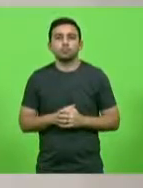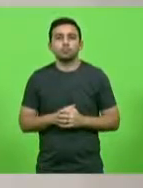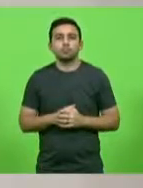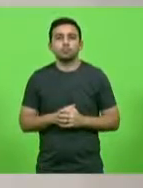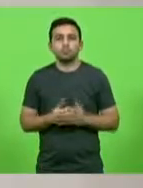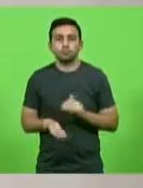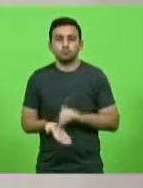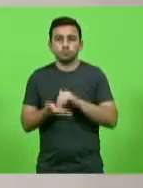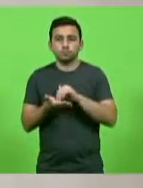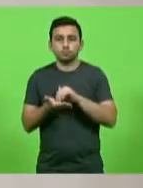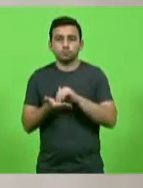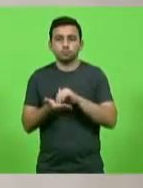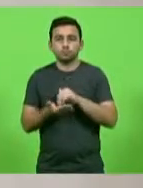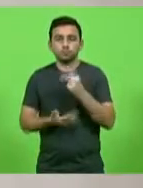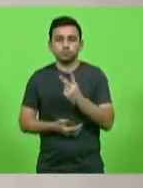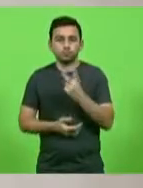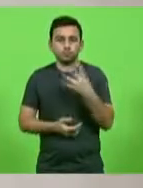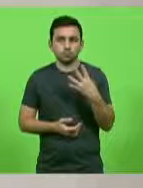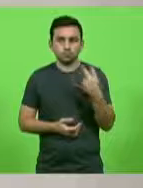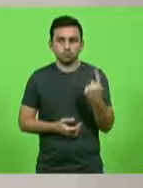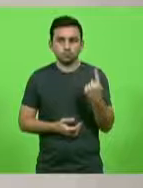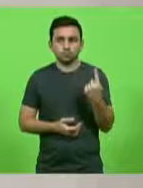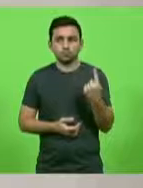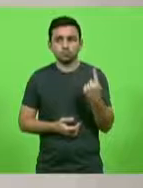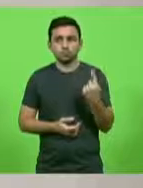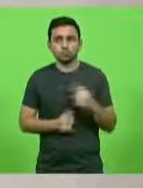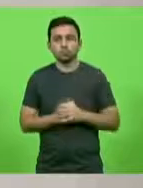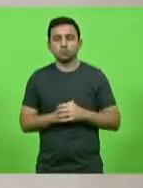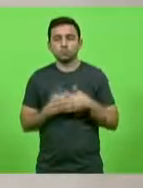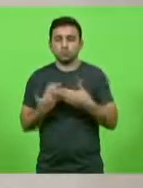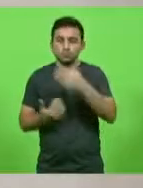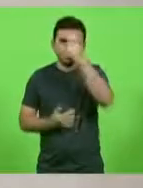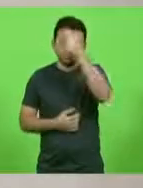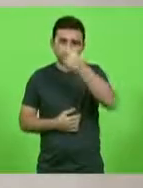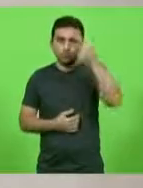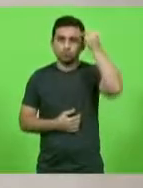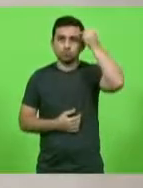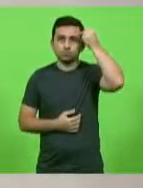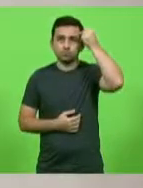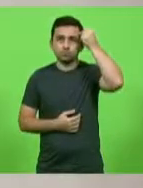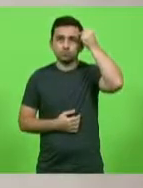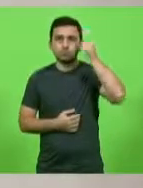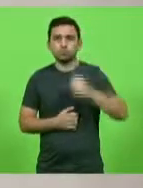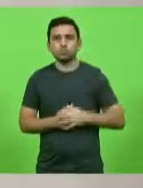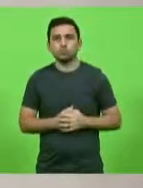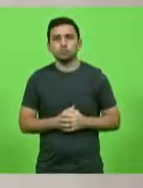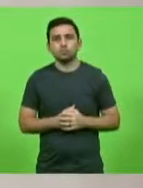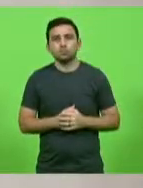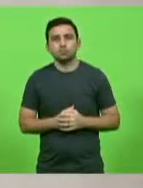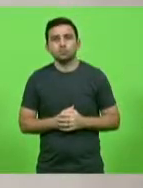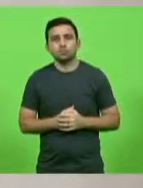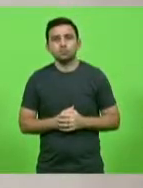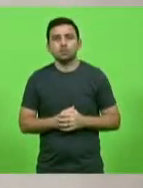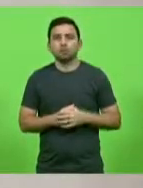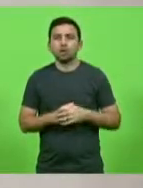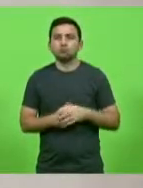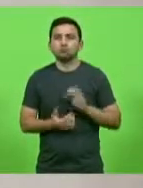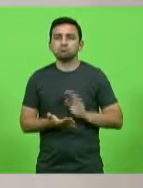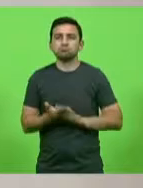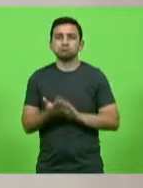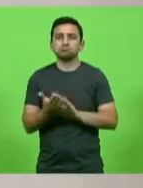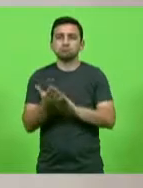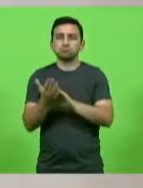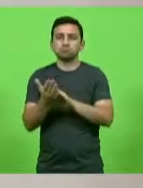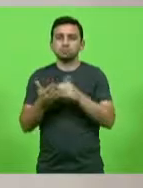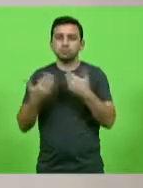Moções. Moções 241. Deputada Dirce Iderst. Manifestando o aplauso da